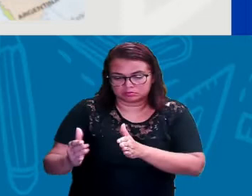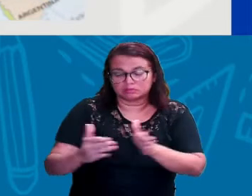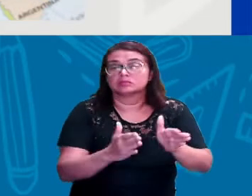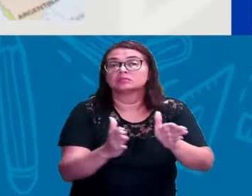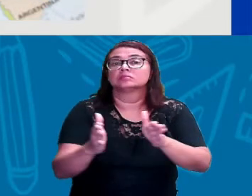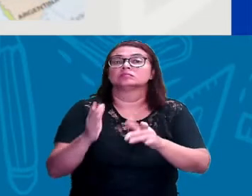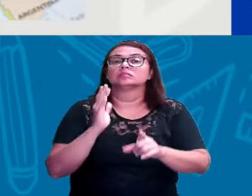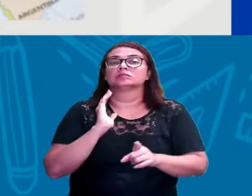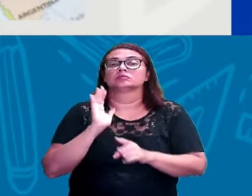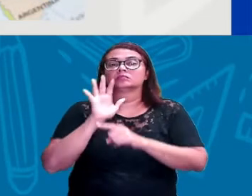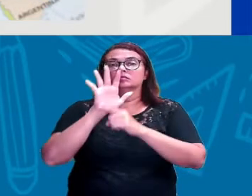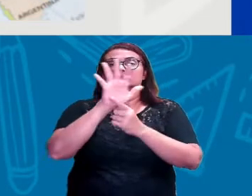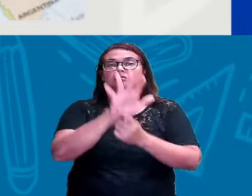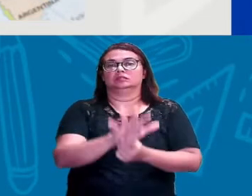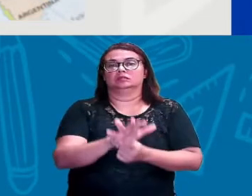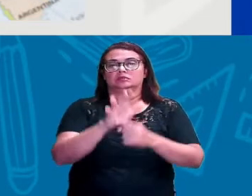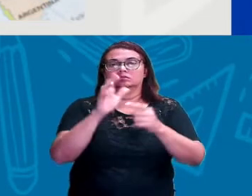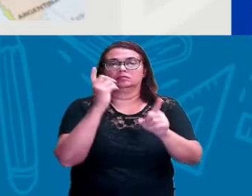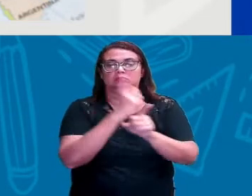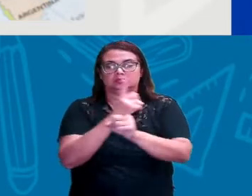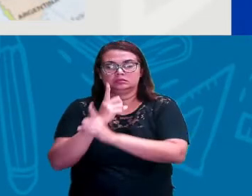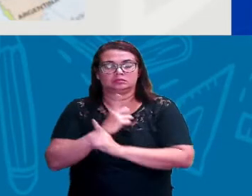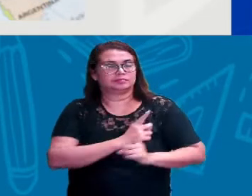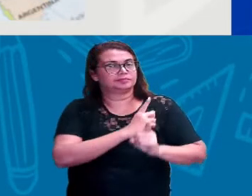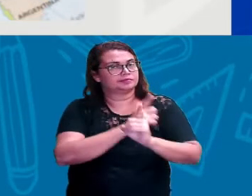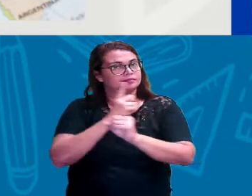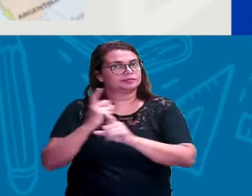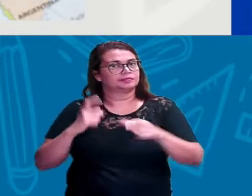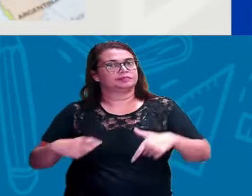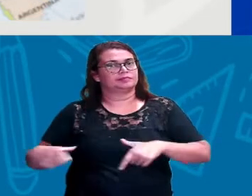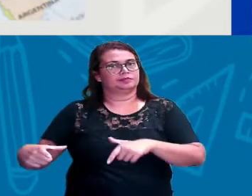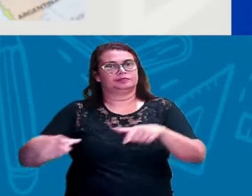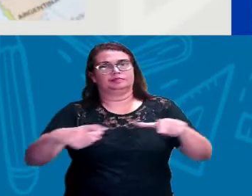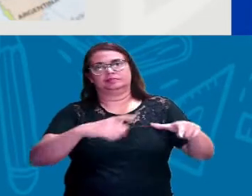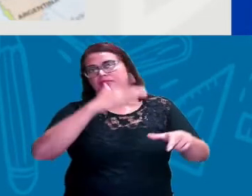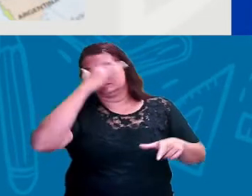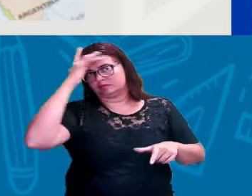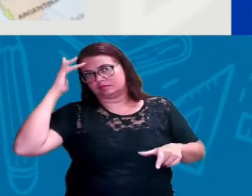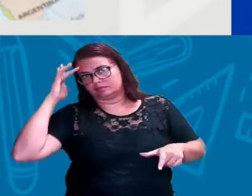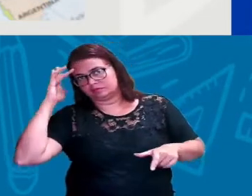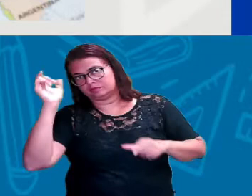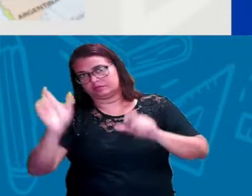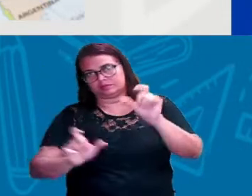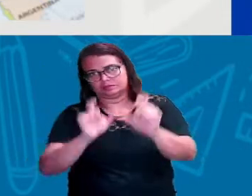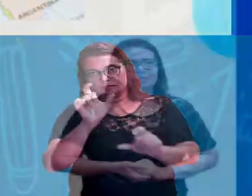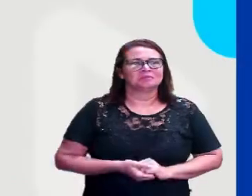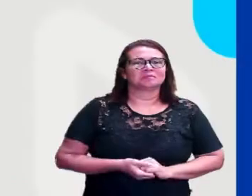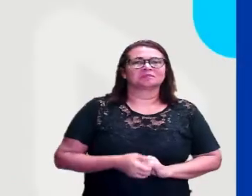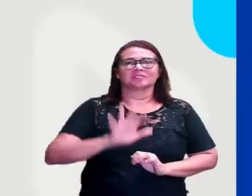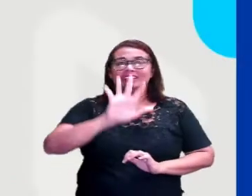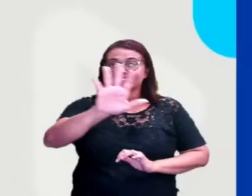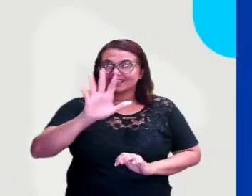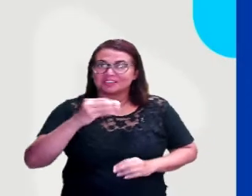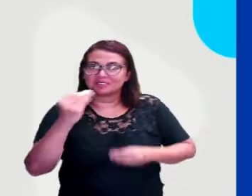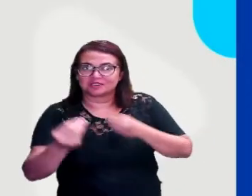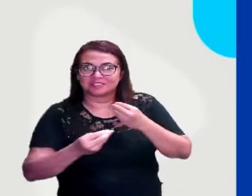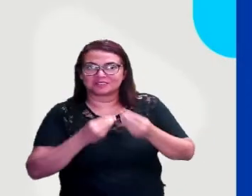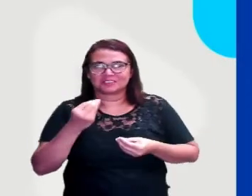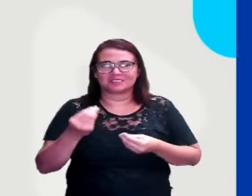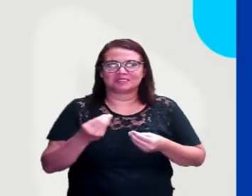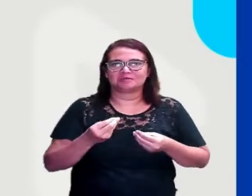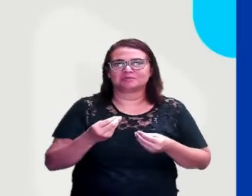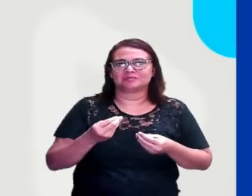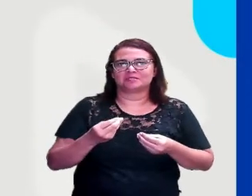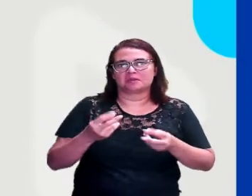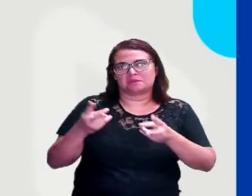na localização de pessoas e objetos. Eles apresentam pontos de referências fixos. Então o que a gente pode perceber